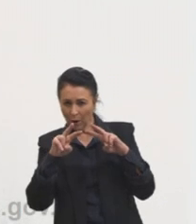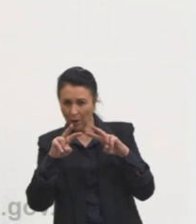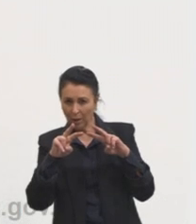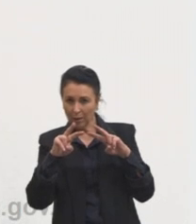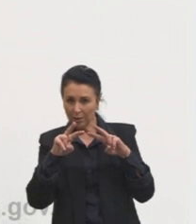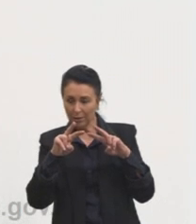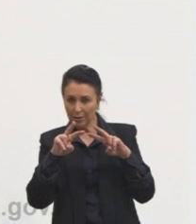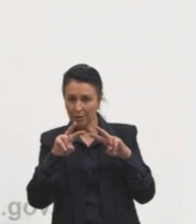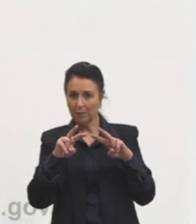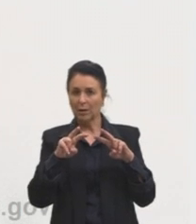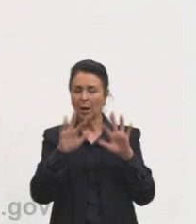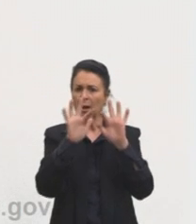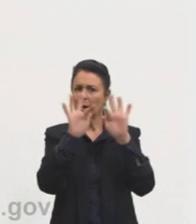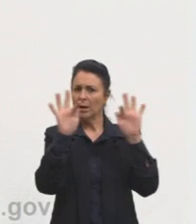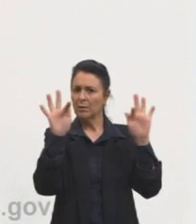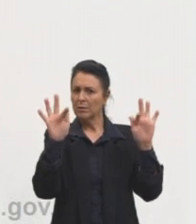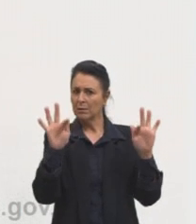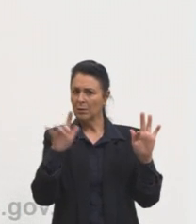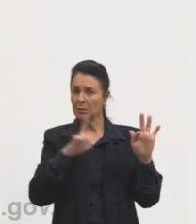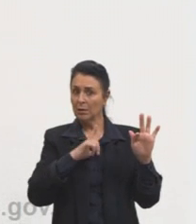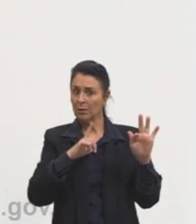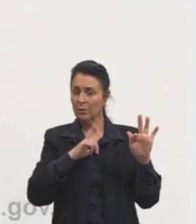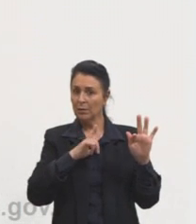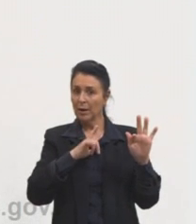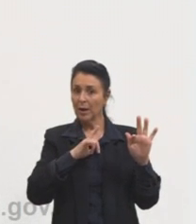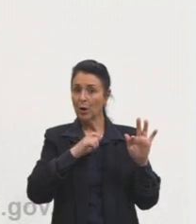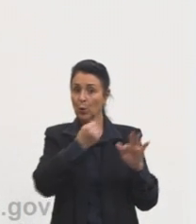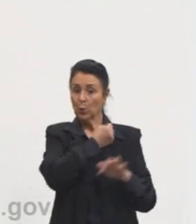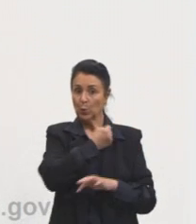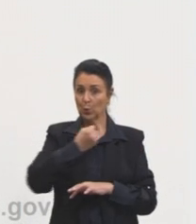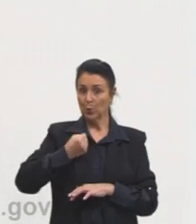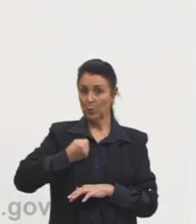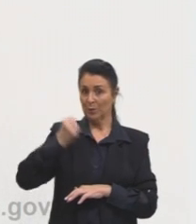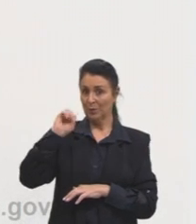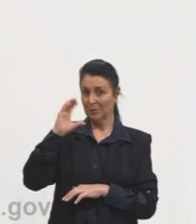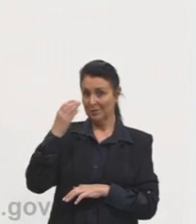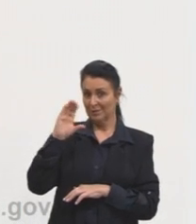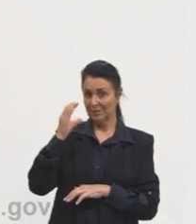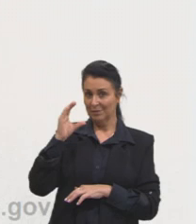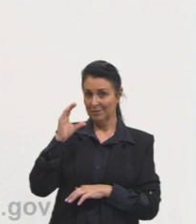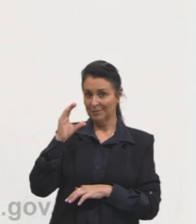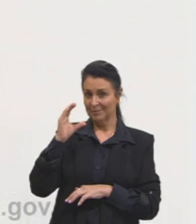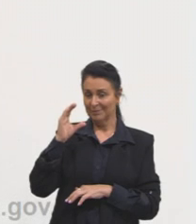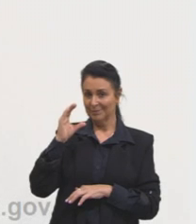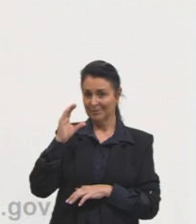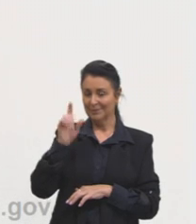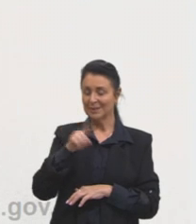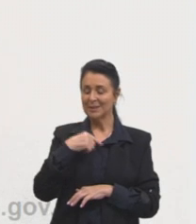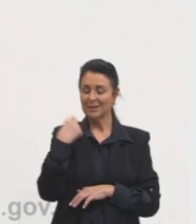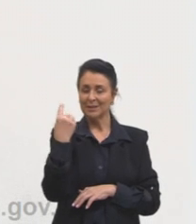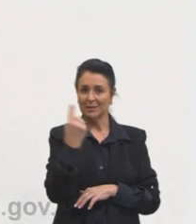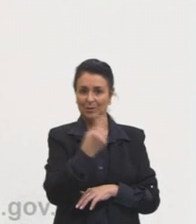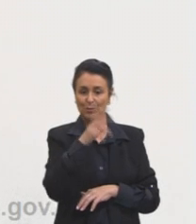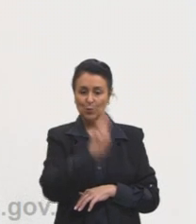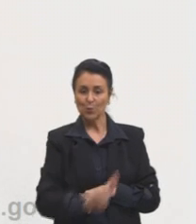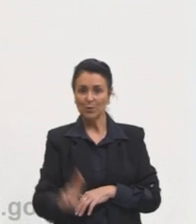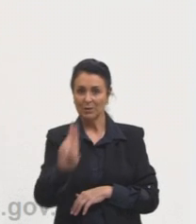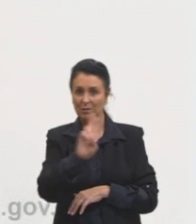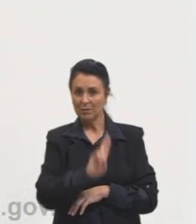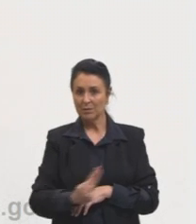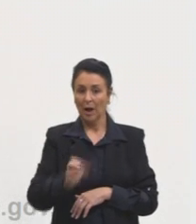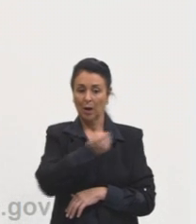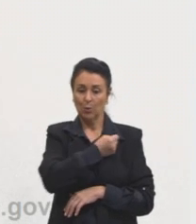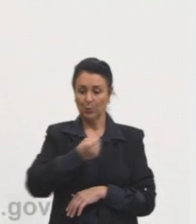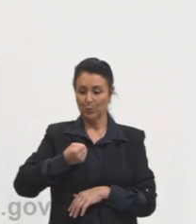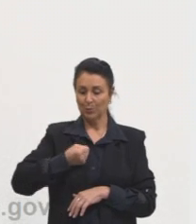tem o quê? A notação científica que a gente aprendeu já. Então, a gente vai utilizar, né? A notação